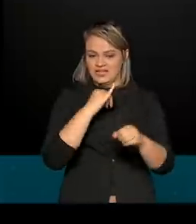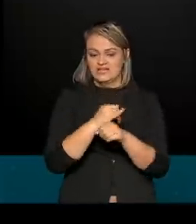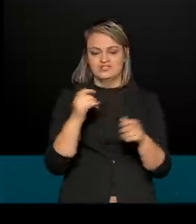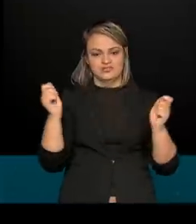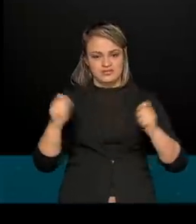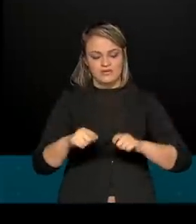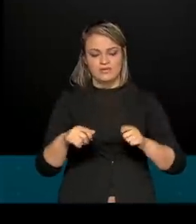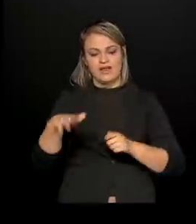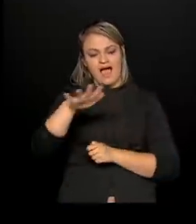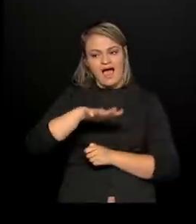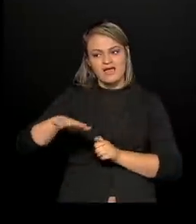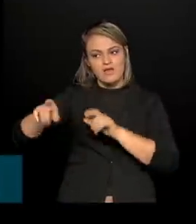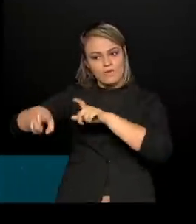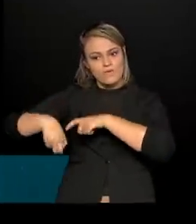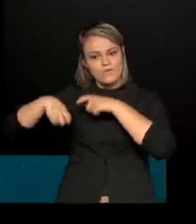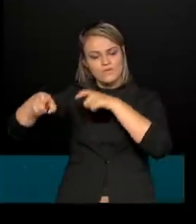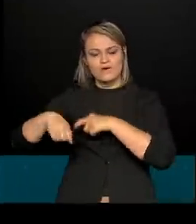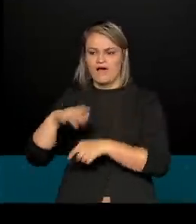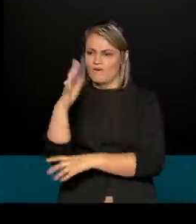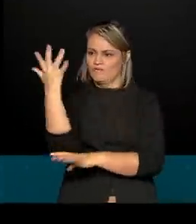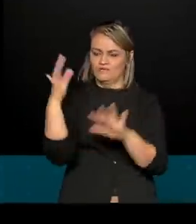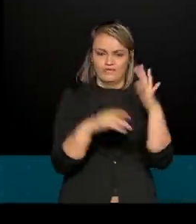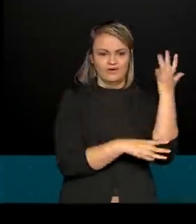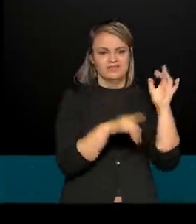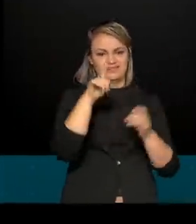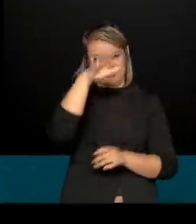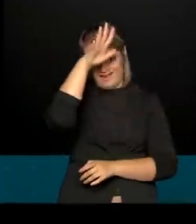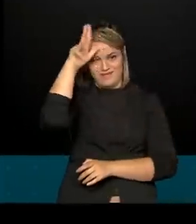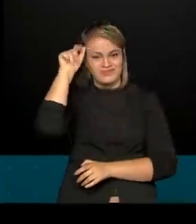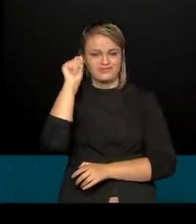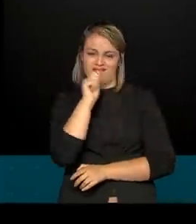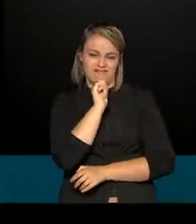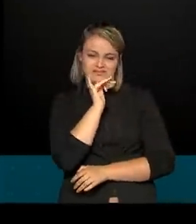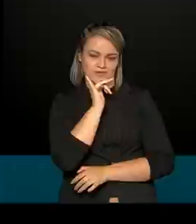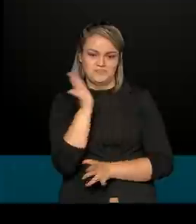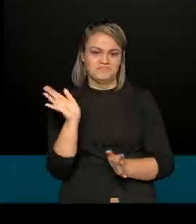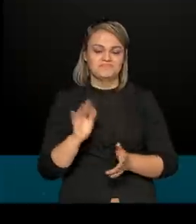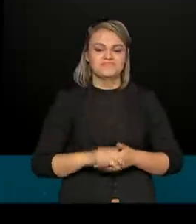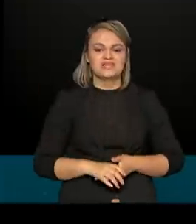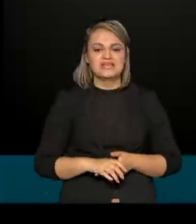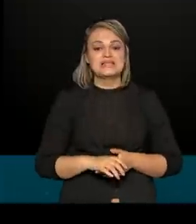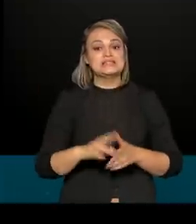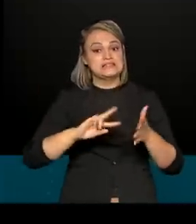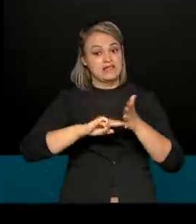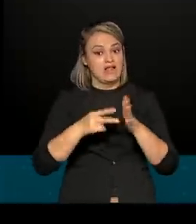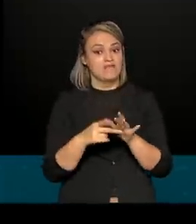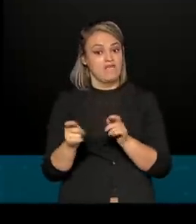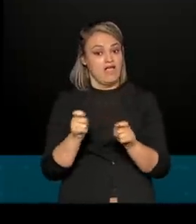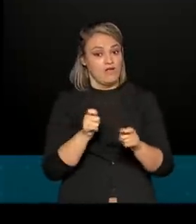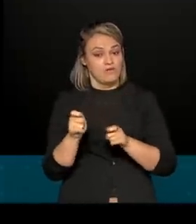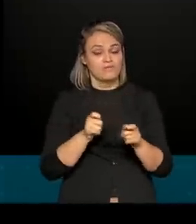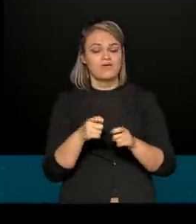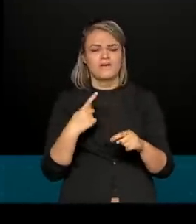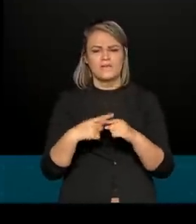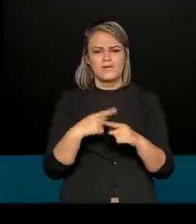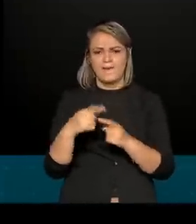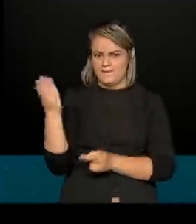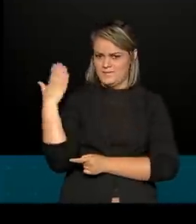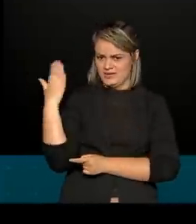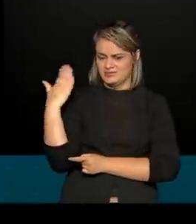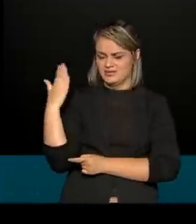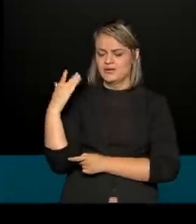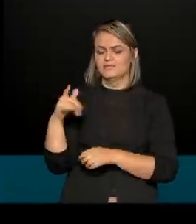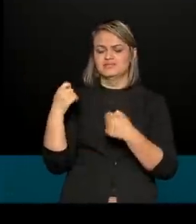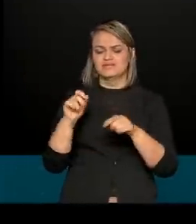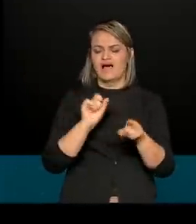larga em áreas rurais e de floresta, como na Amazônia. E também representou economia, já que antes o país tinha